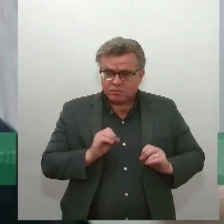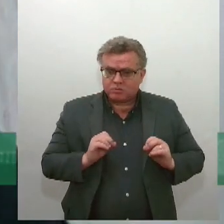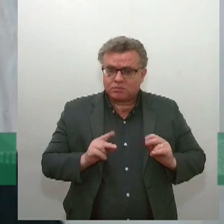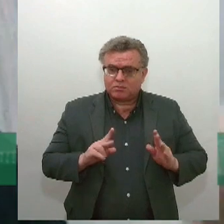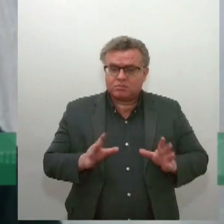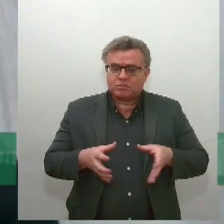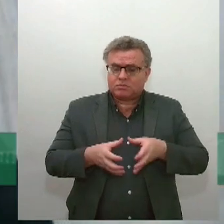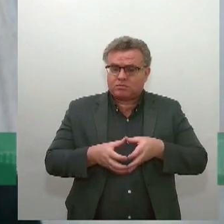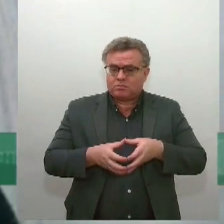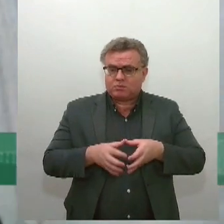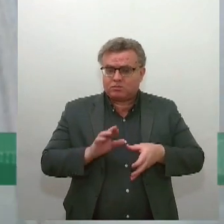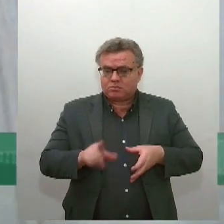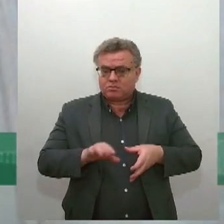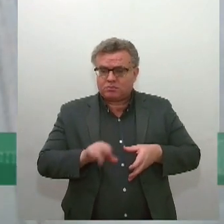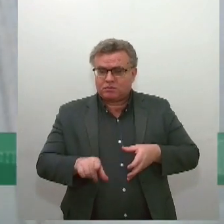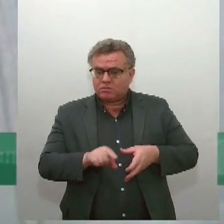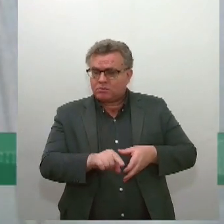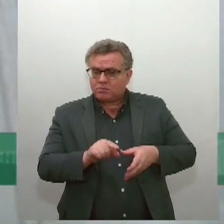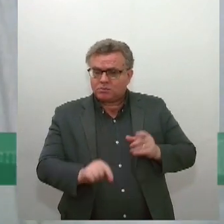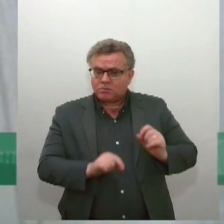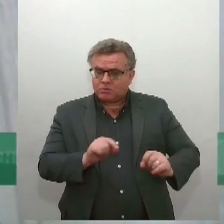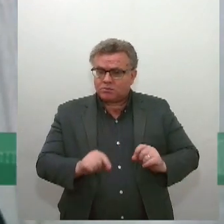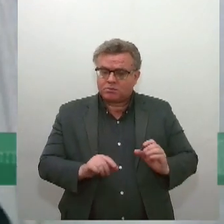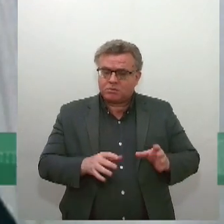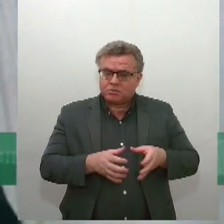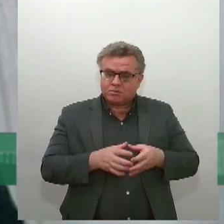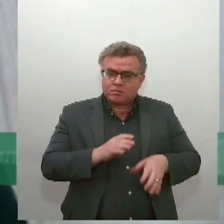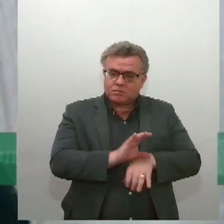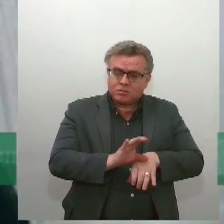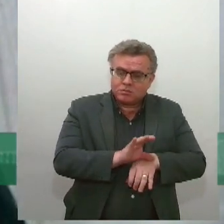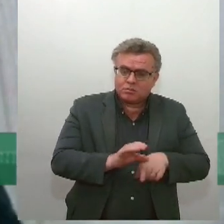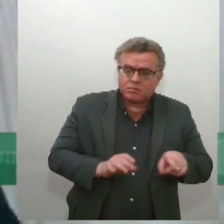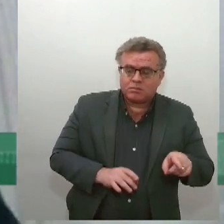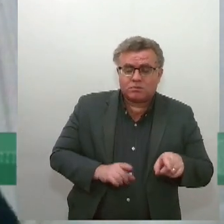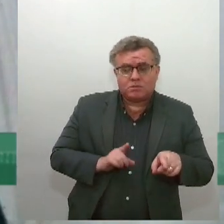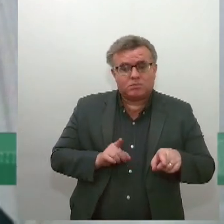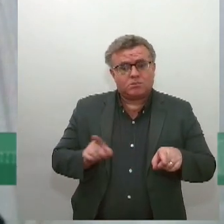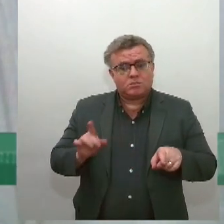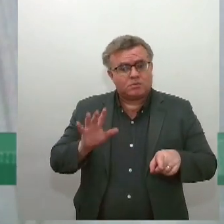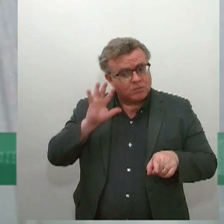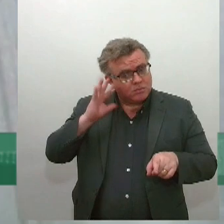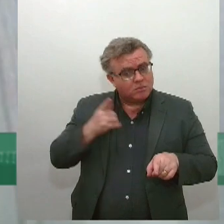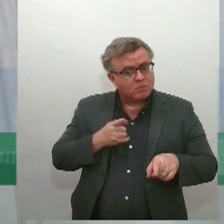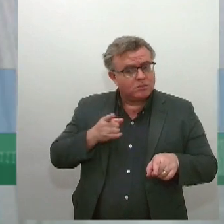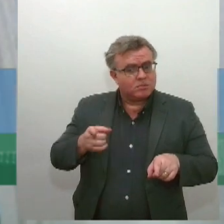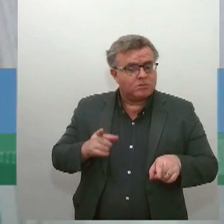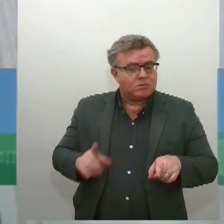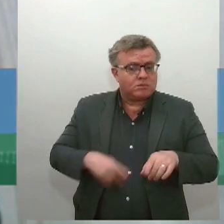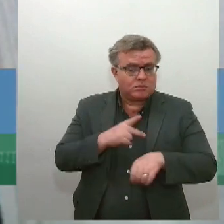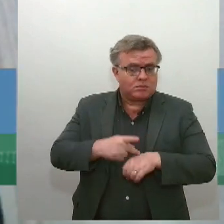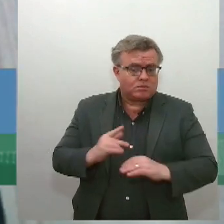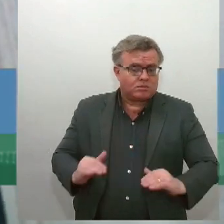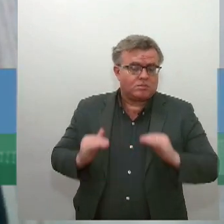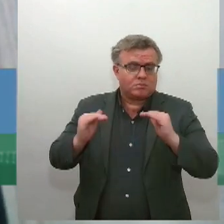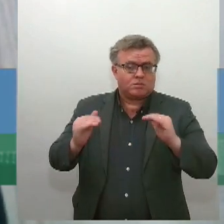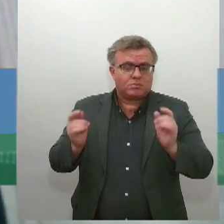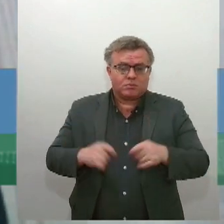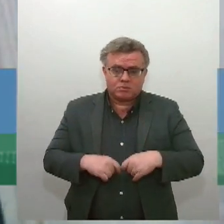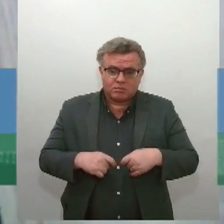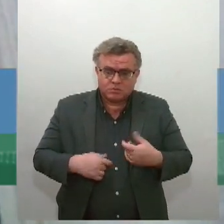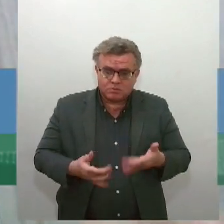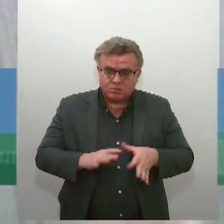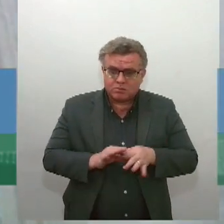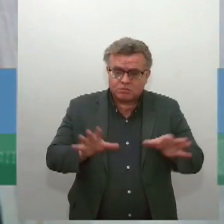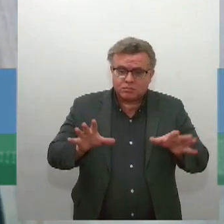a decisão é colegiada. Se é colegiada, então quem decidir é a Corte. Alguns países começaram por conta de liberdade de expressão dos